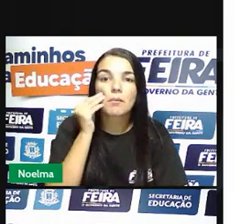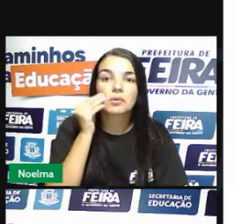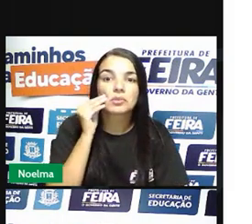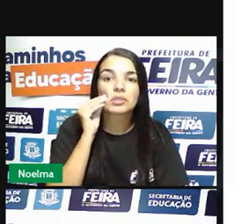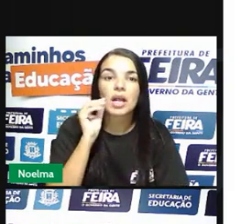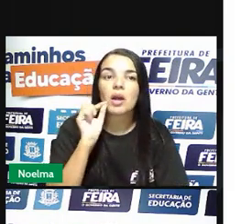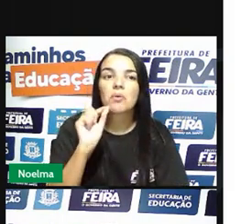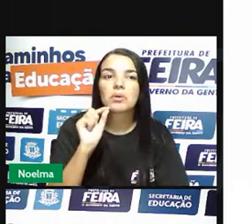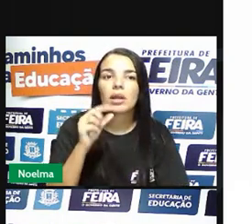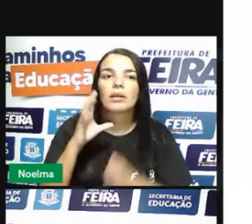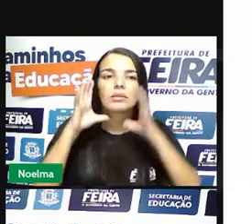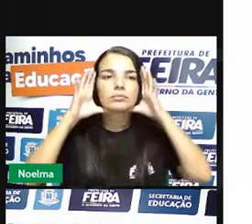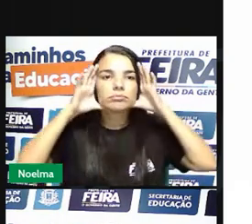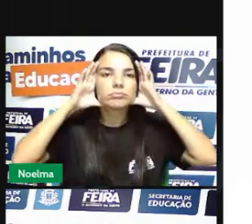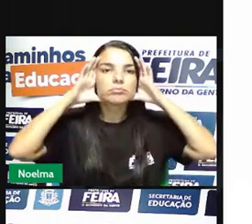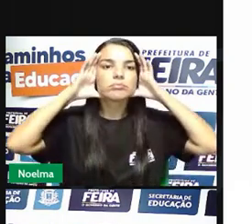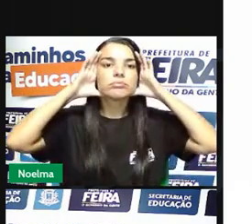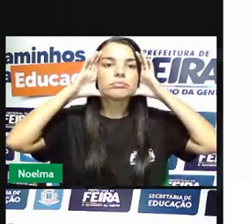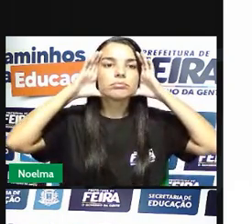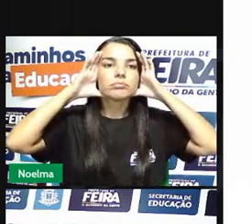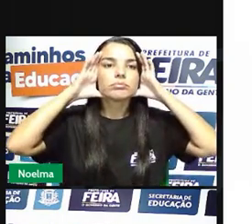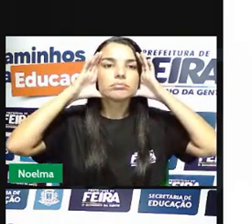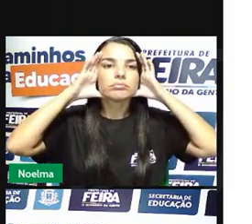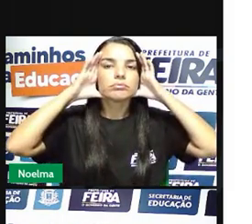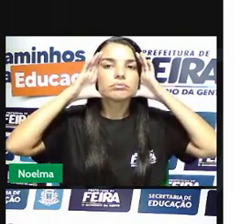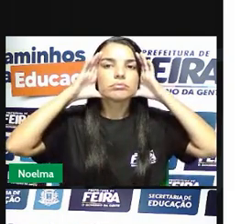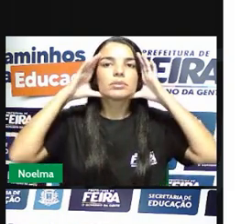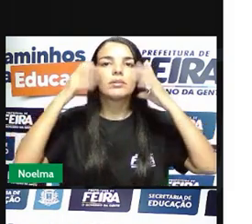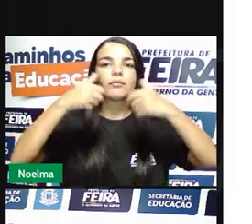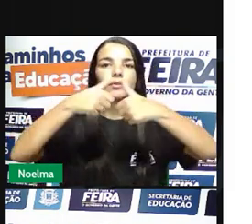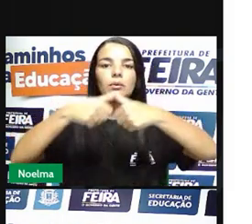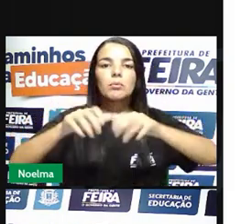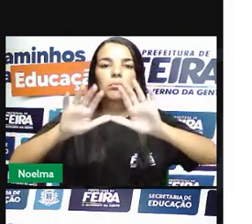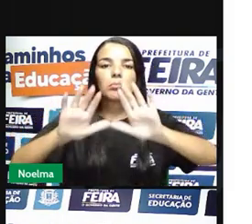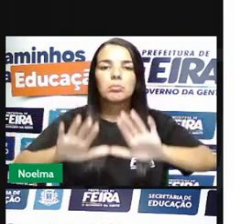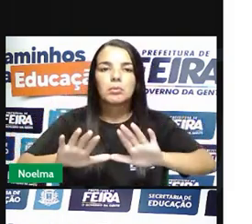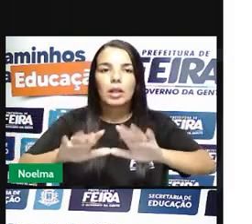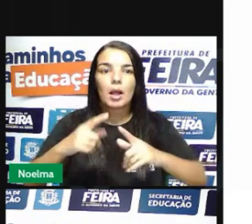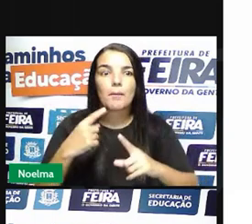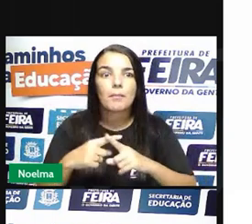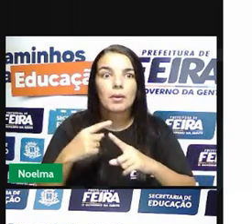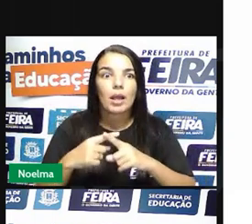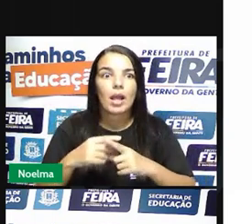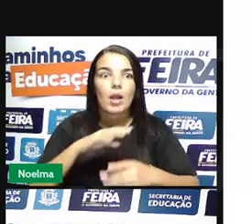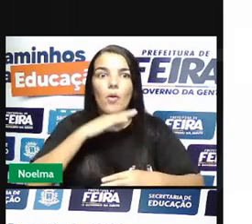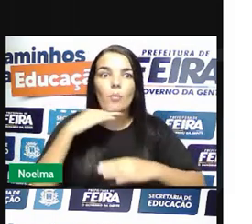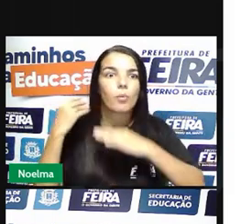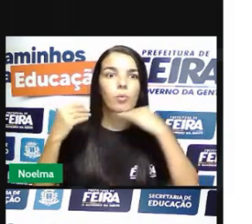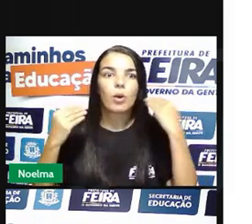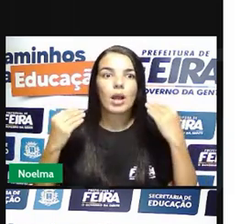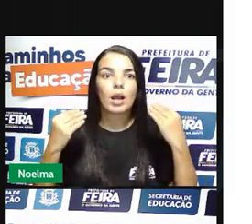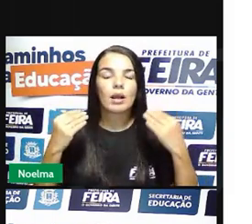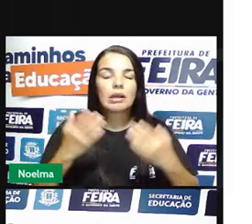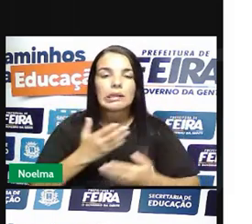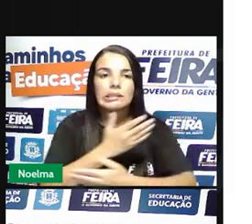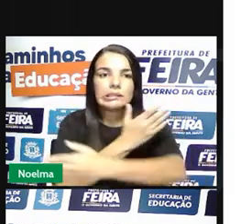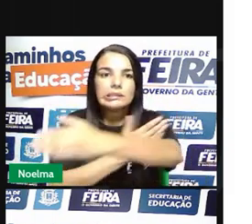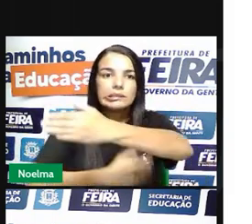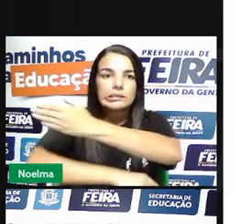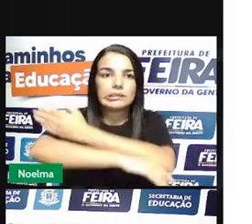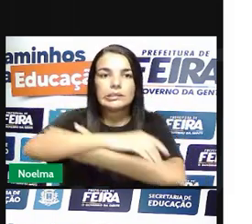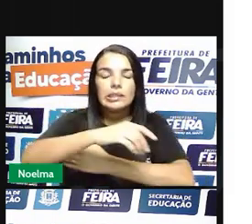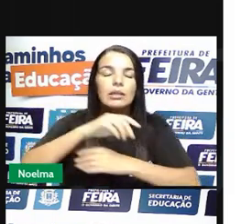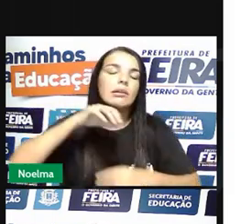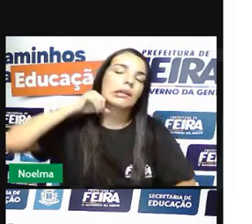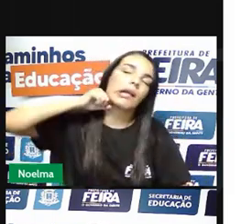Rica a cabeça de Tiradentes foi exposta em poste em praça pública porque que eles esquartejavam eles faziam isso né além de